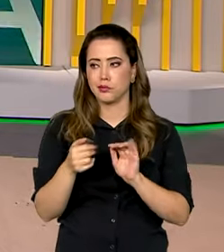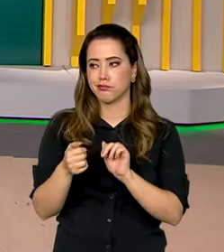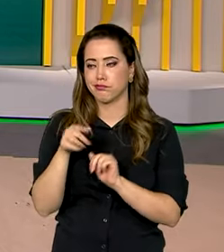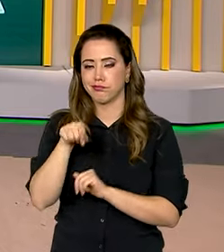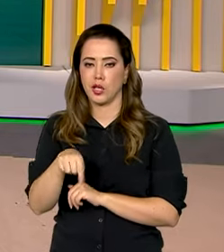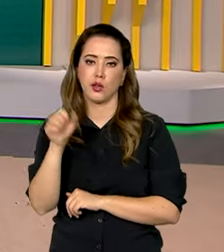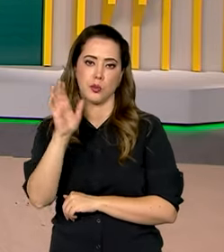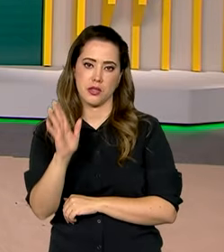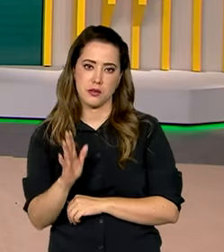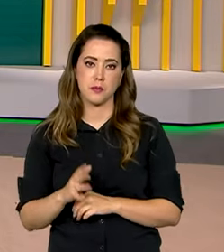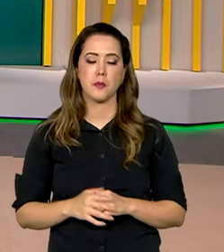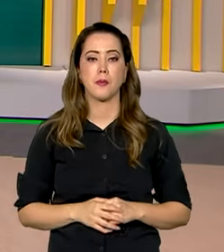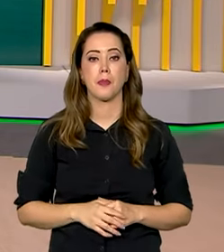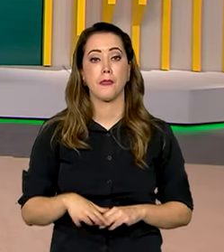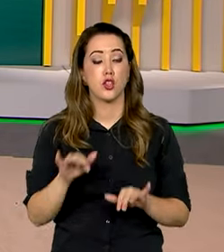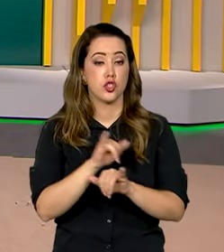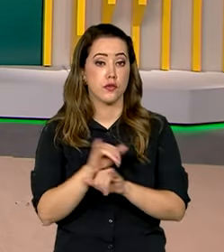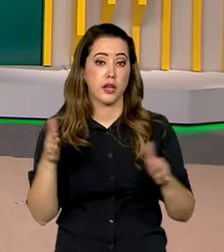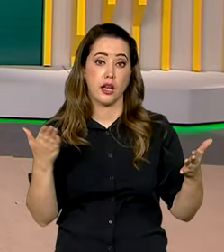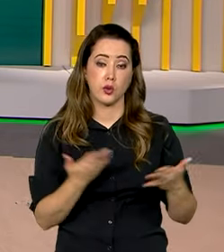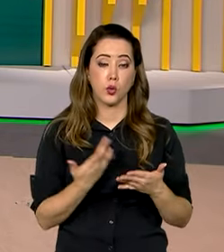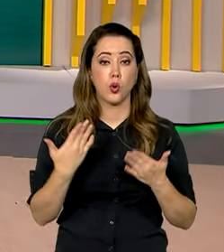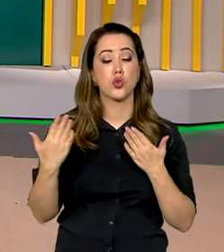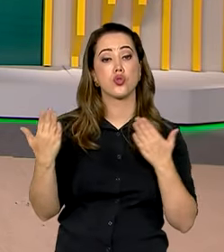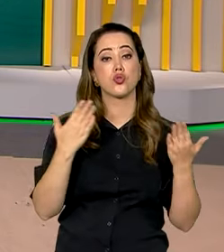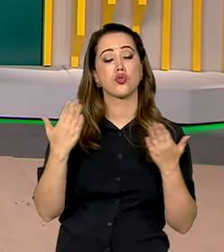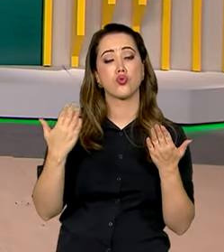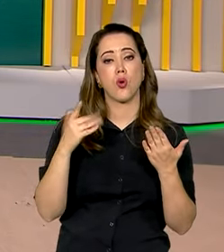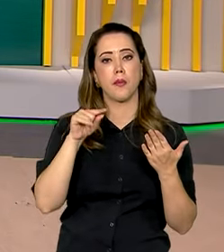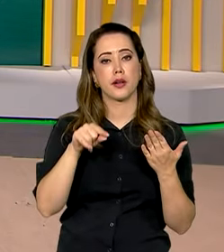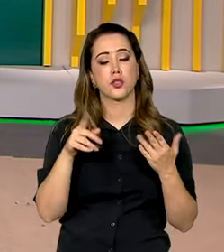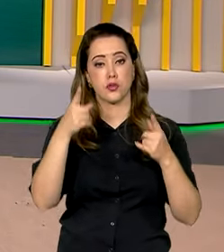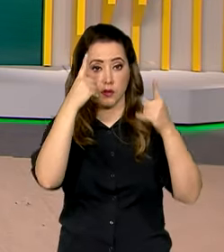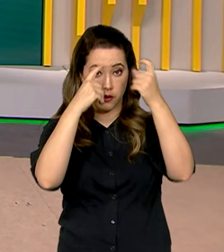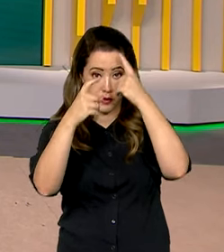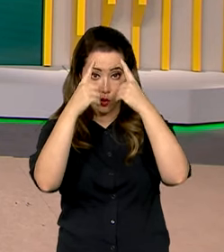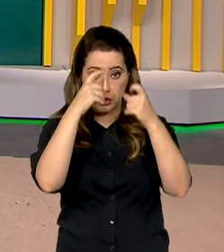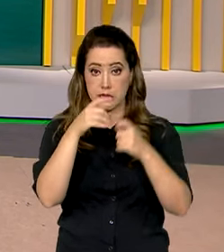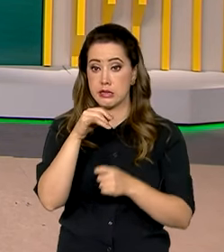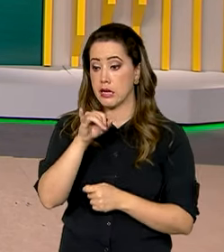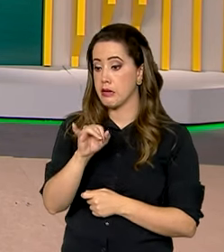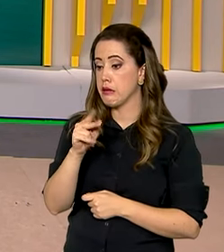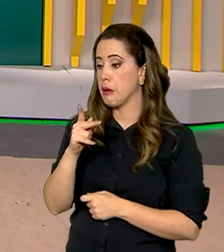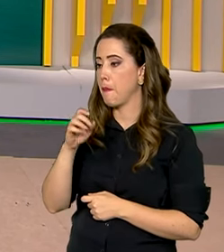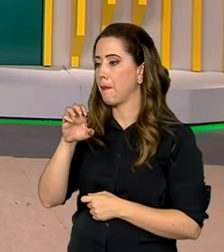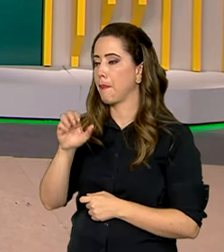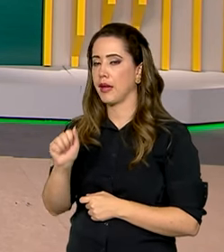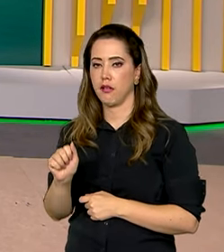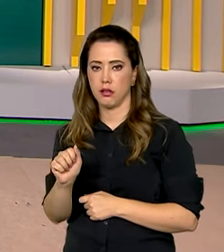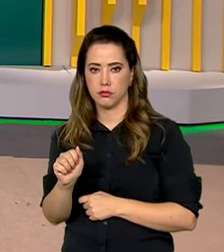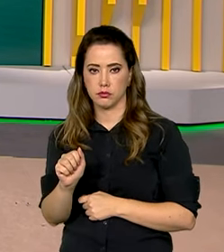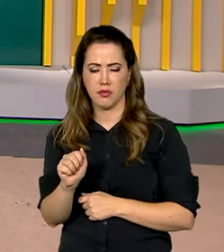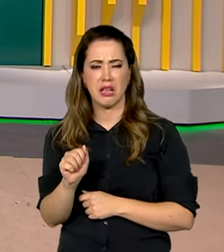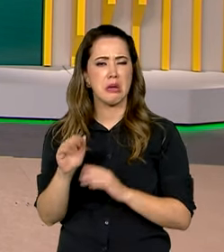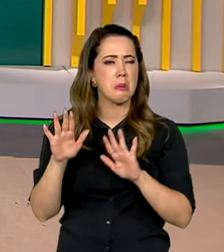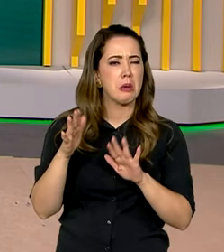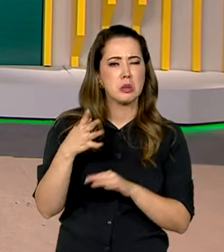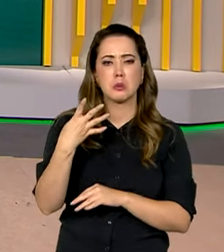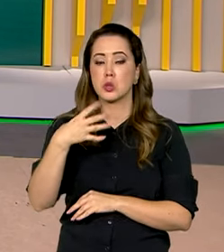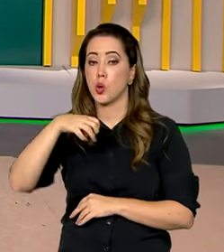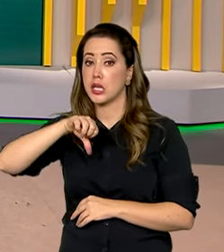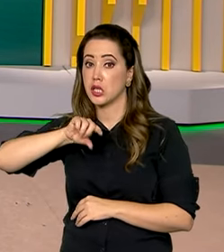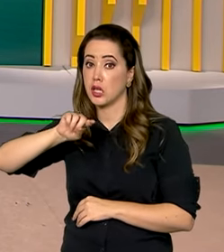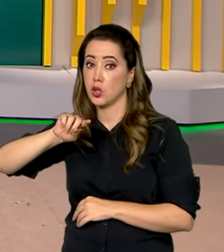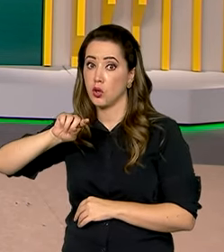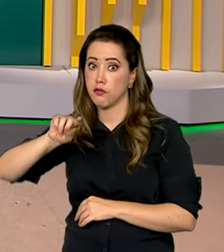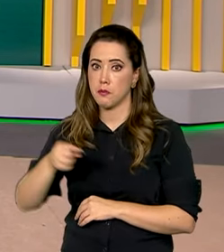Foi divulgado hoje o Atlas da Violência 2023 do IPEA. O Atlas estima que mais de 49 mil